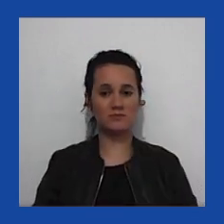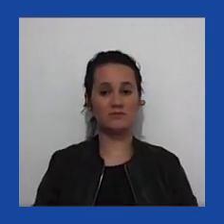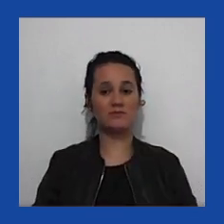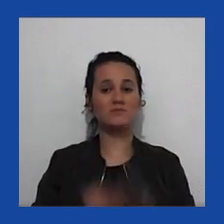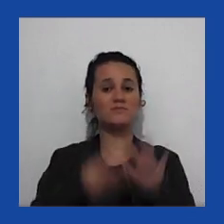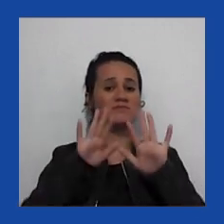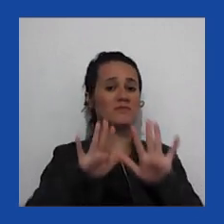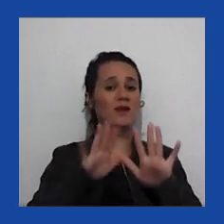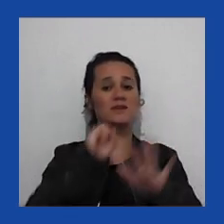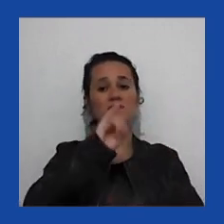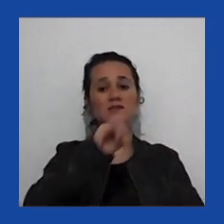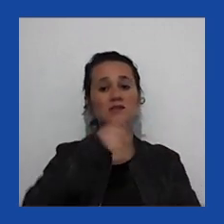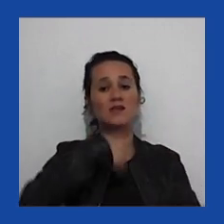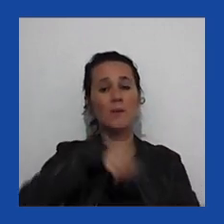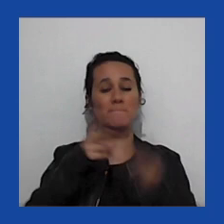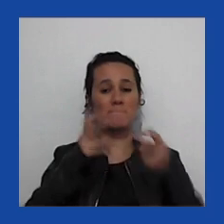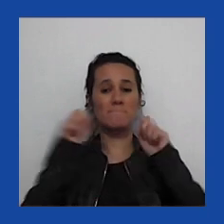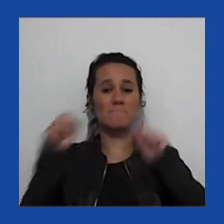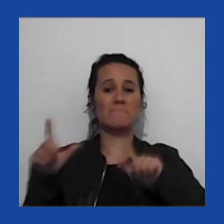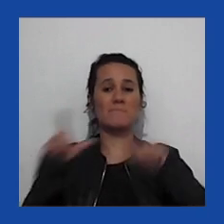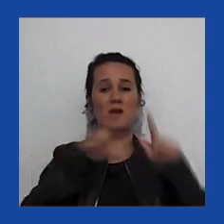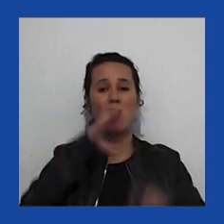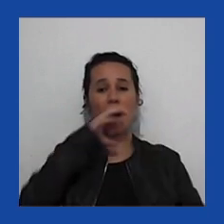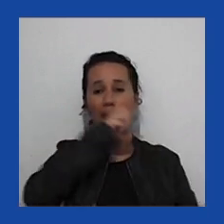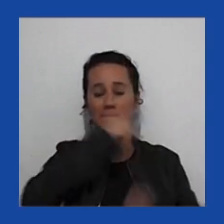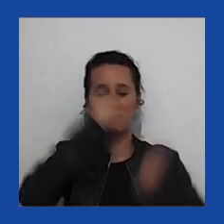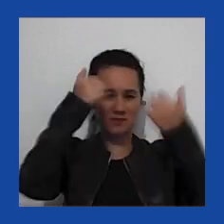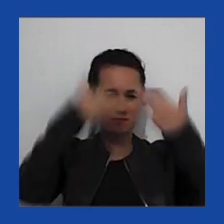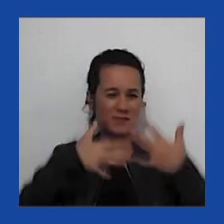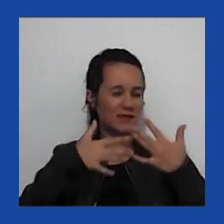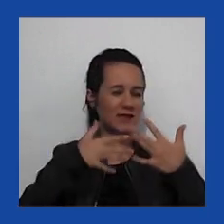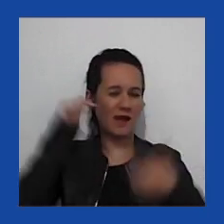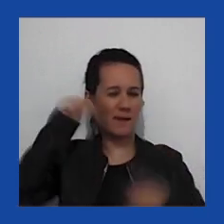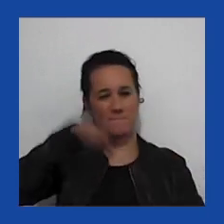eu posso passar rapidamente para o caso brasileiro,